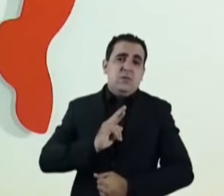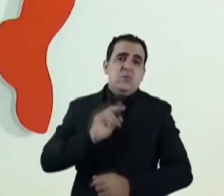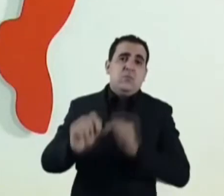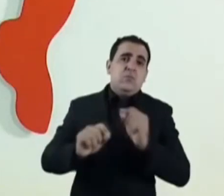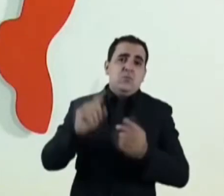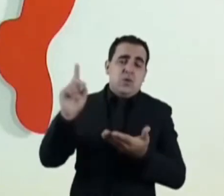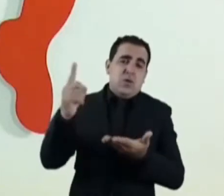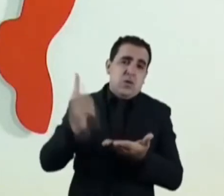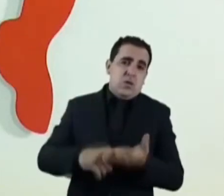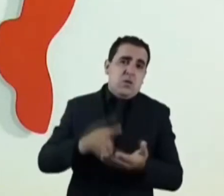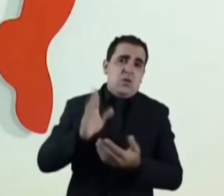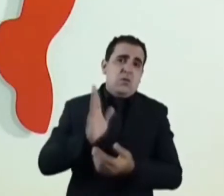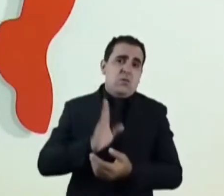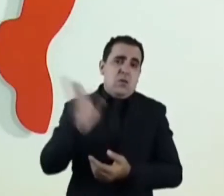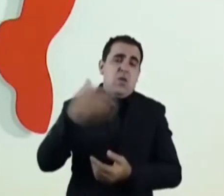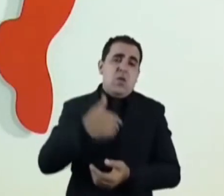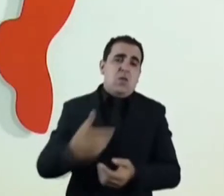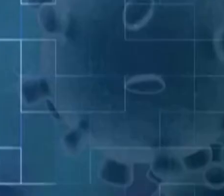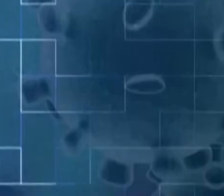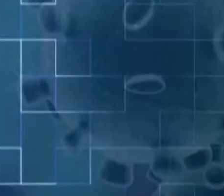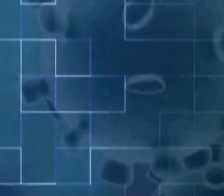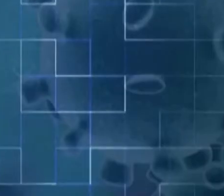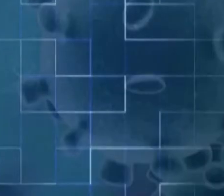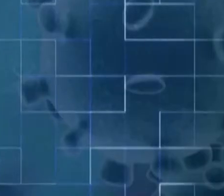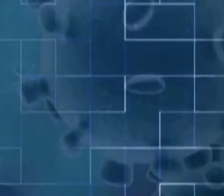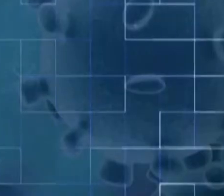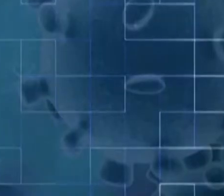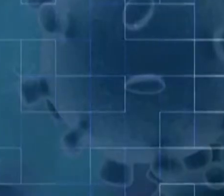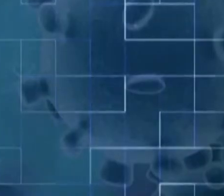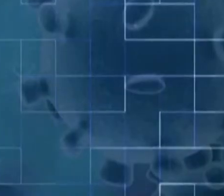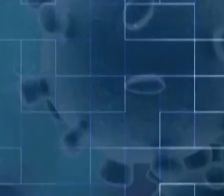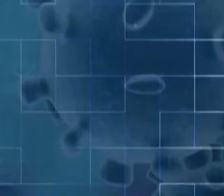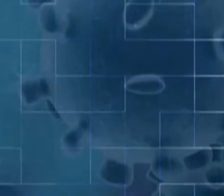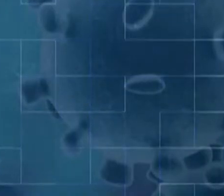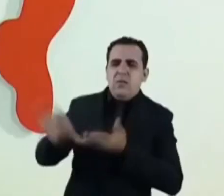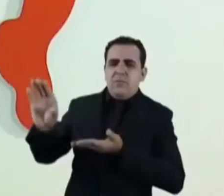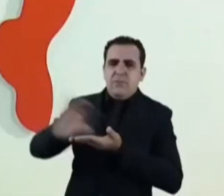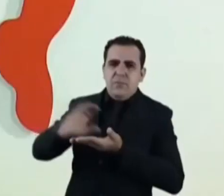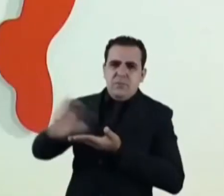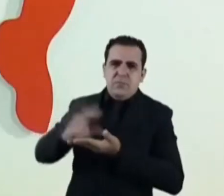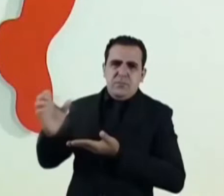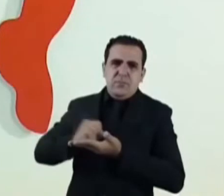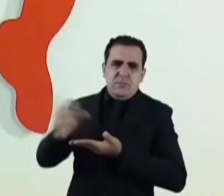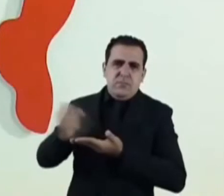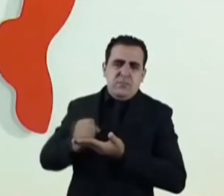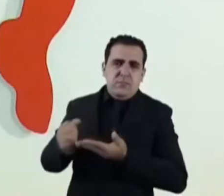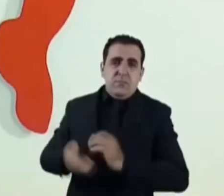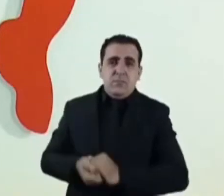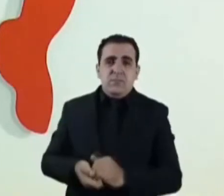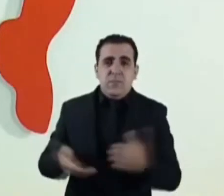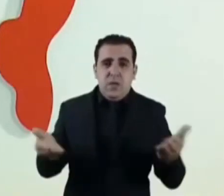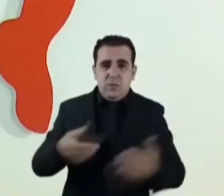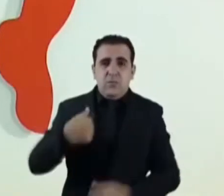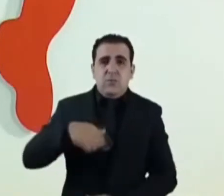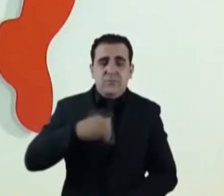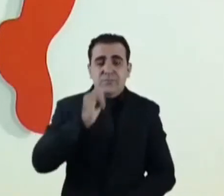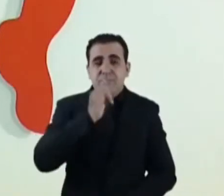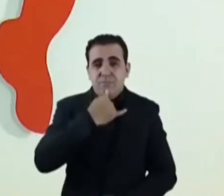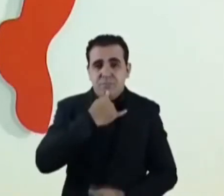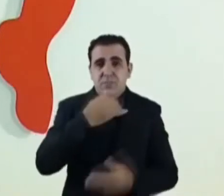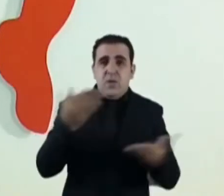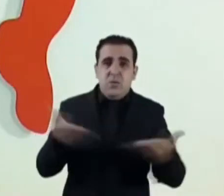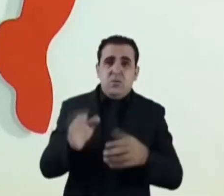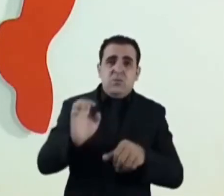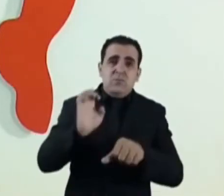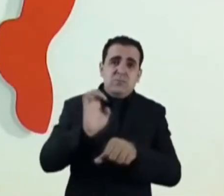compete ao governo federal. Situação econômica do governo estadual. Nós tivemos uma frustração de receita